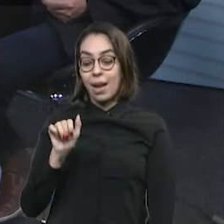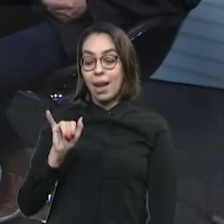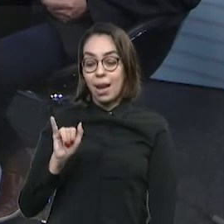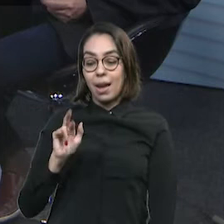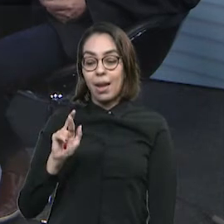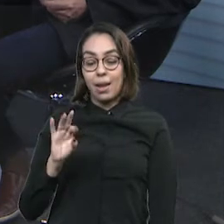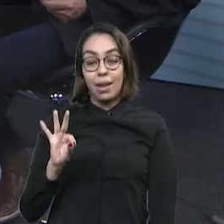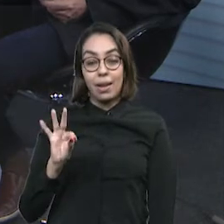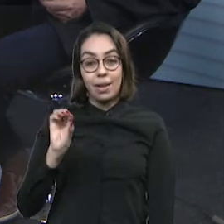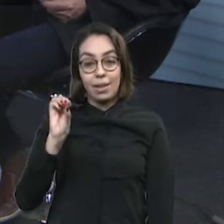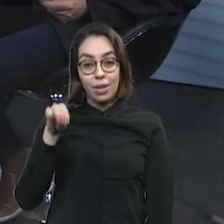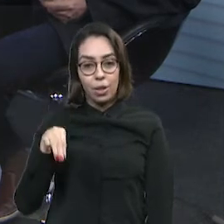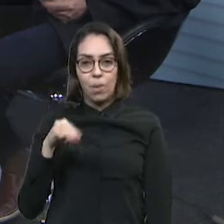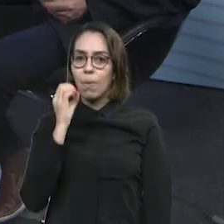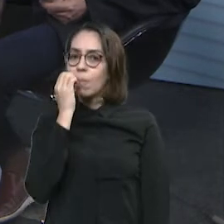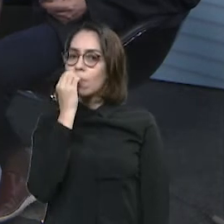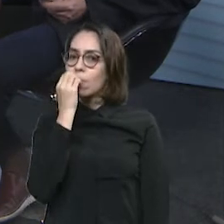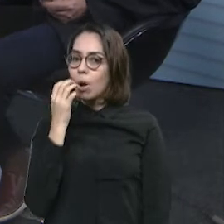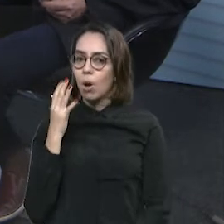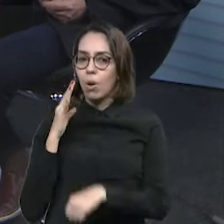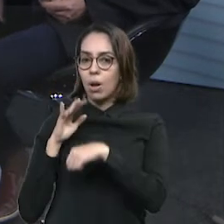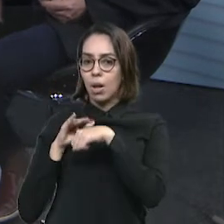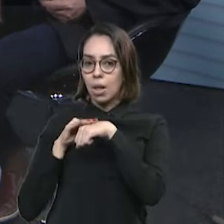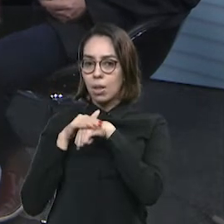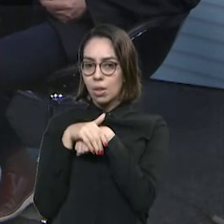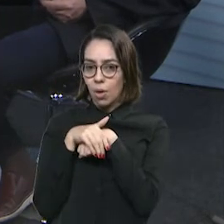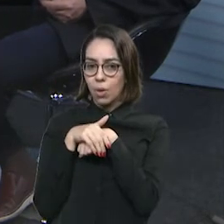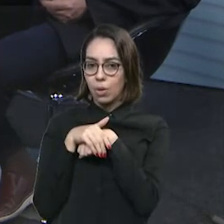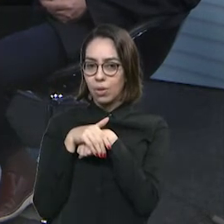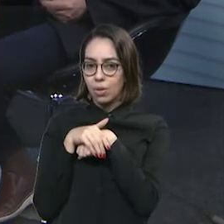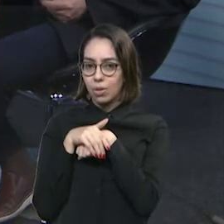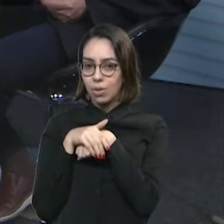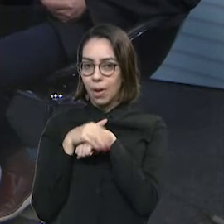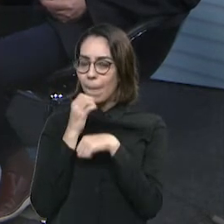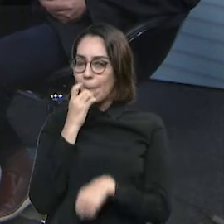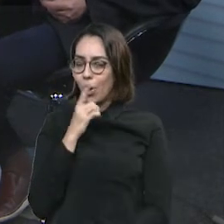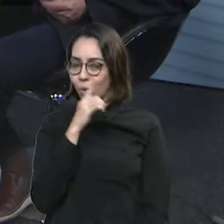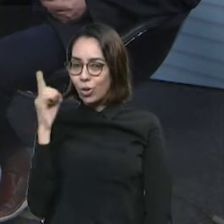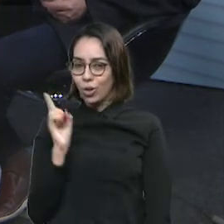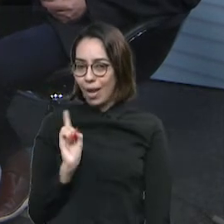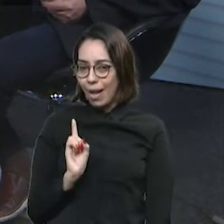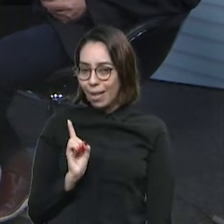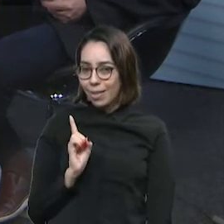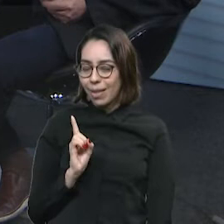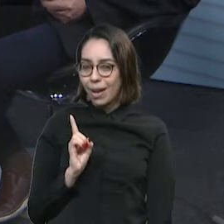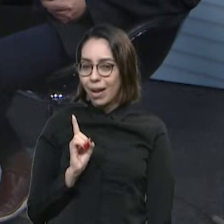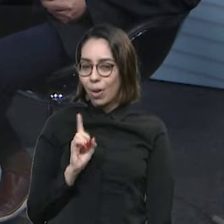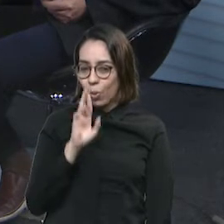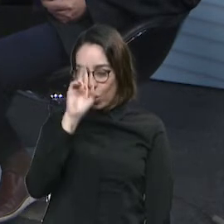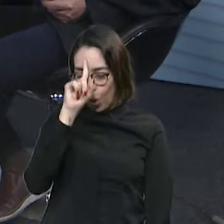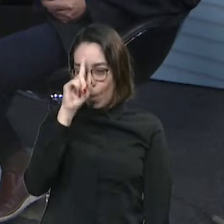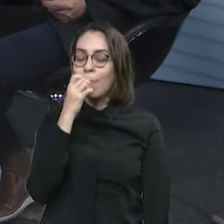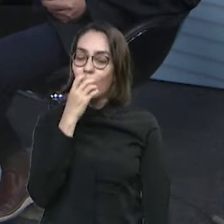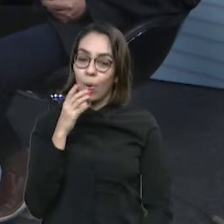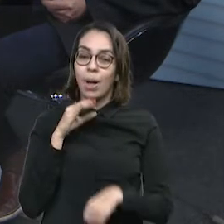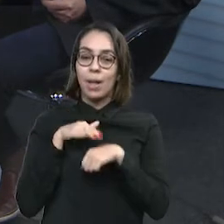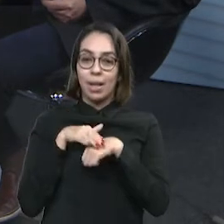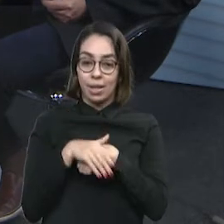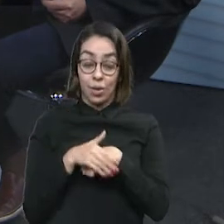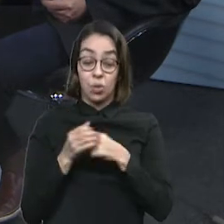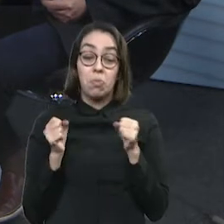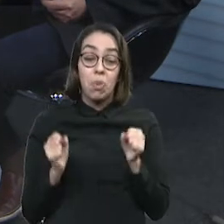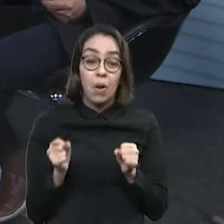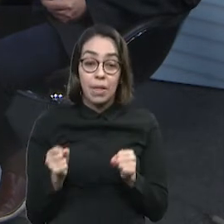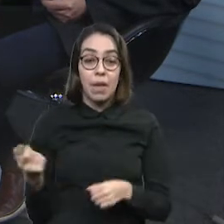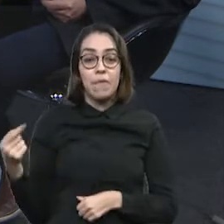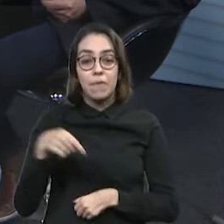Prazer estar aqui. Boa noite. Você está... Mas tudo bem. Vamos para frente. Boa noite. Satisfação estar aqui. Prazer em receber a Ailton. Poder compartilhar aí